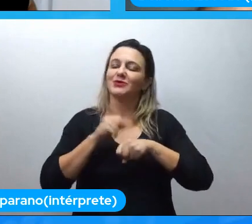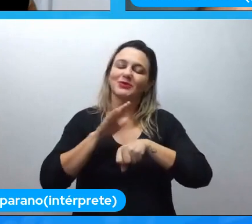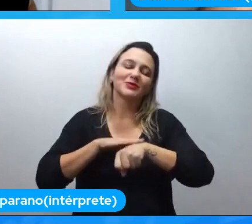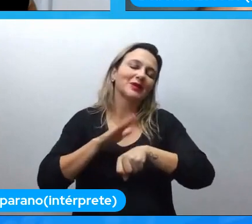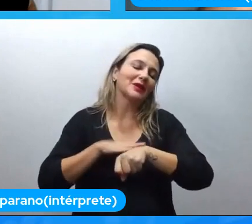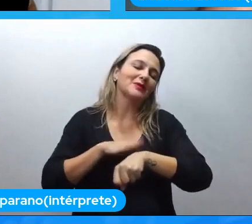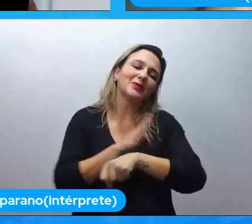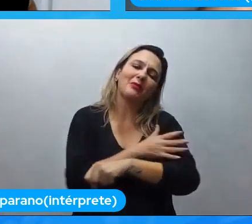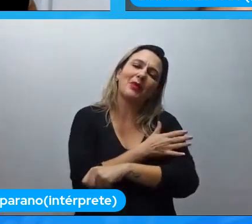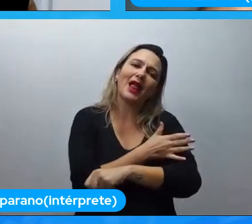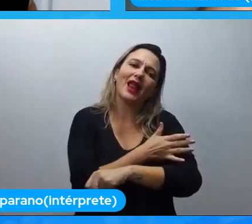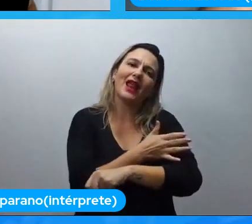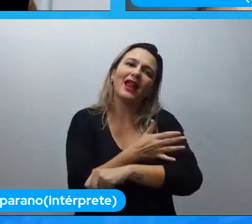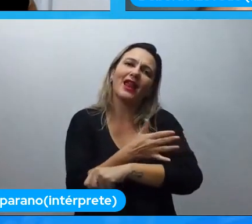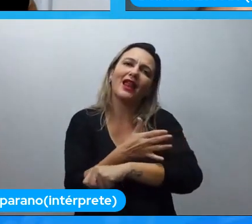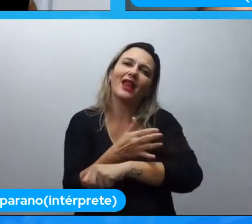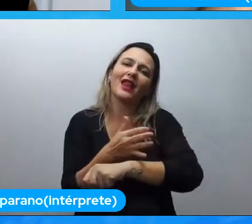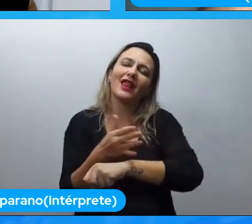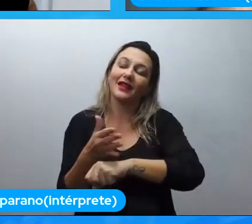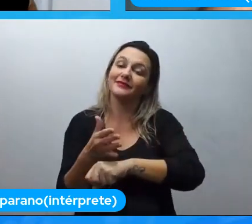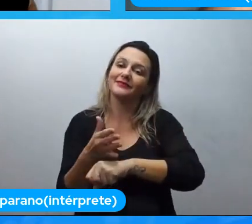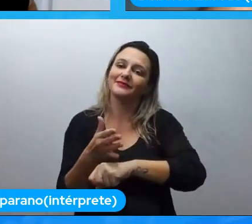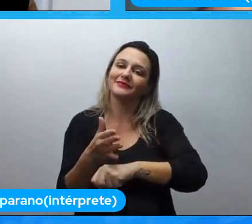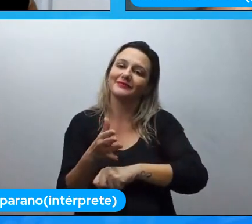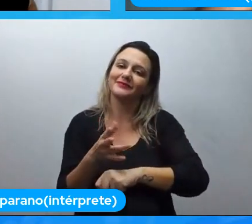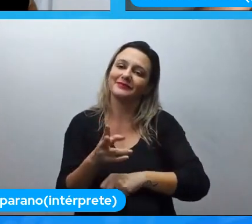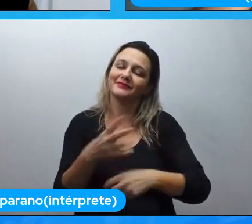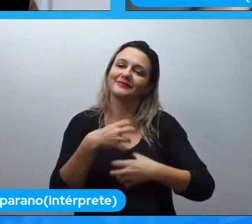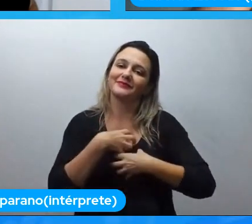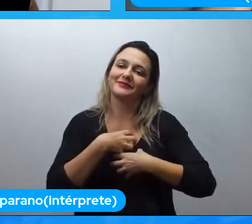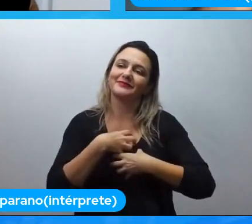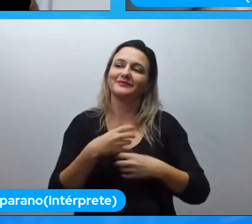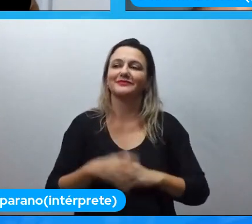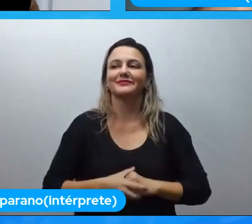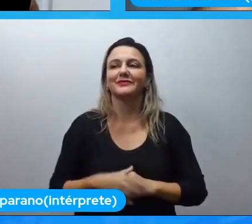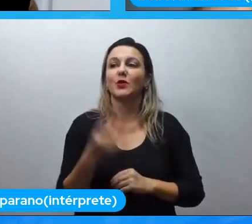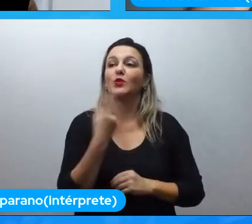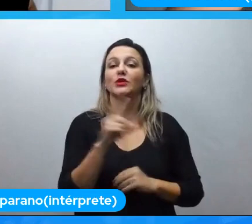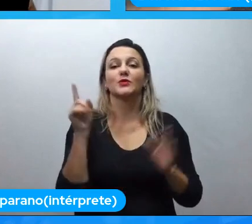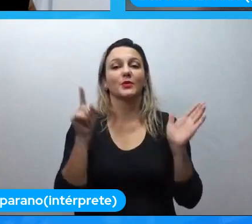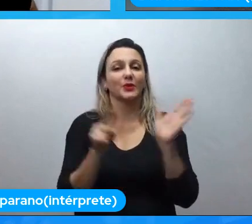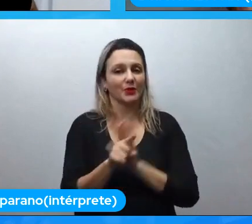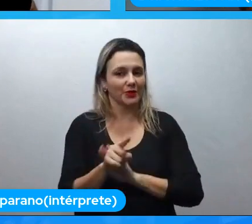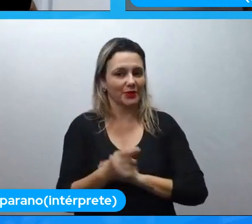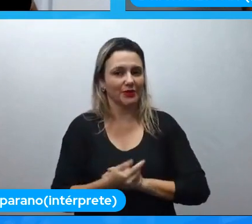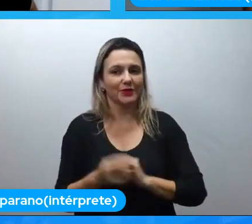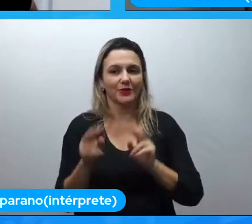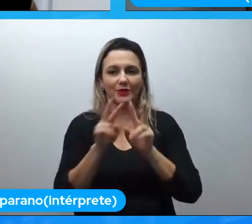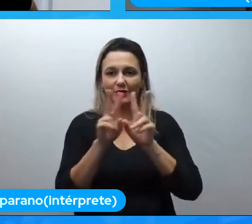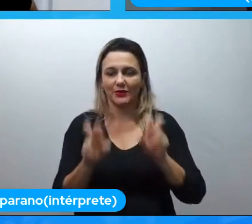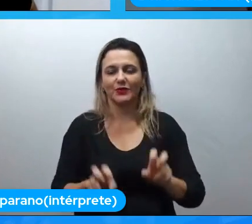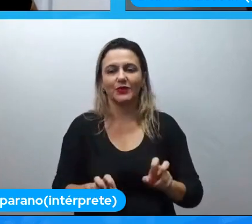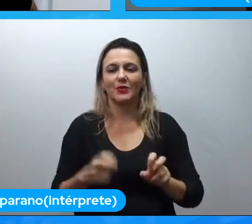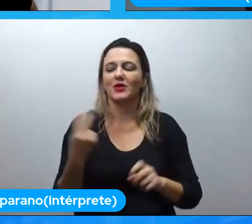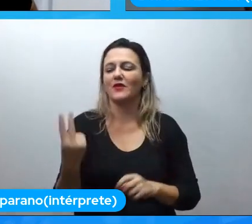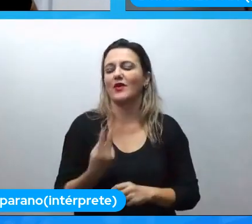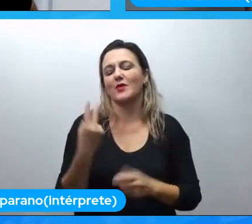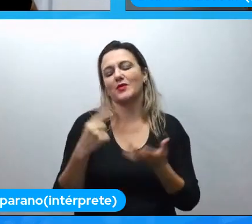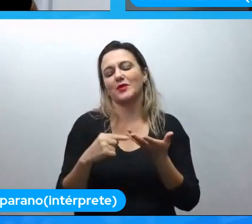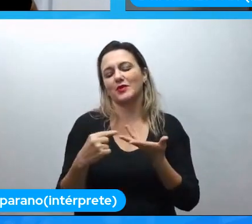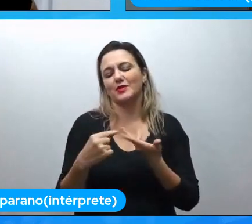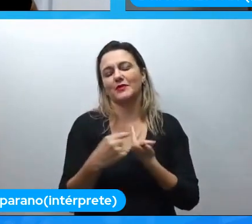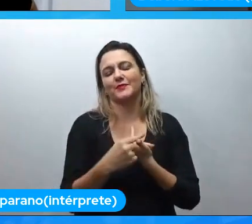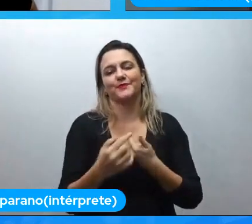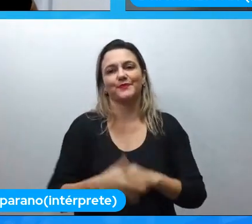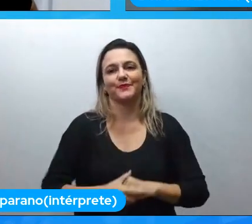ele tá aí e aí tem só mais uma última pergunta que foi relacionada sobre esses valores né que foi a pergunta de Ceci